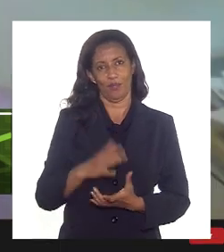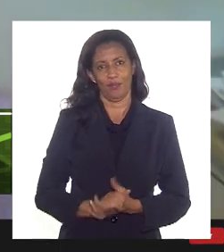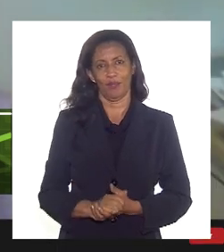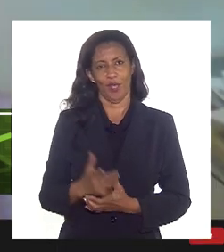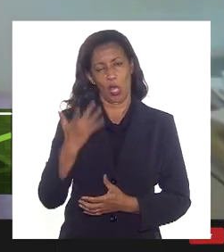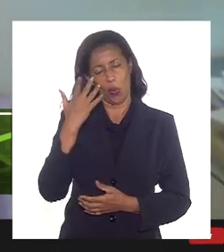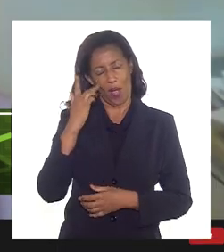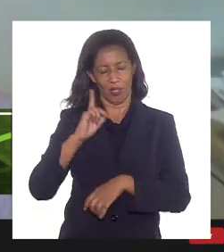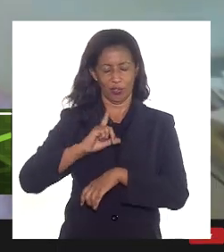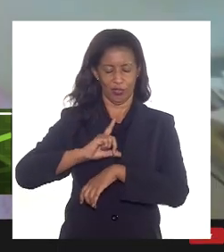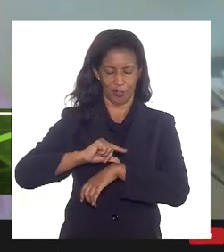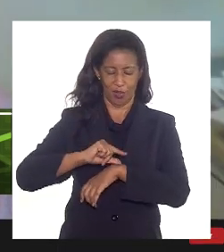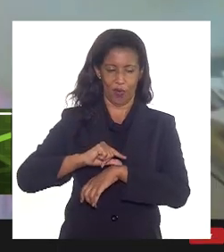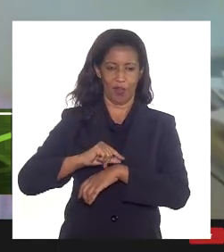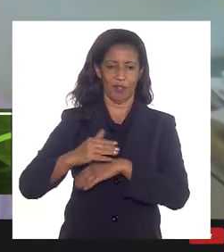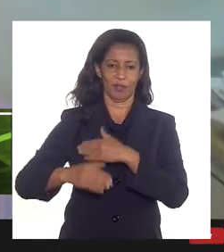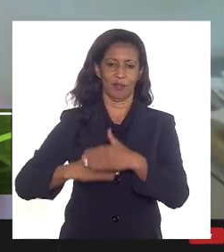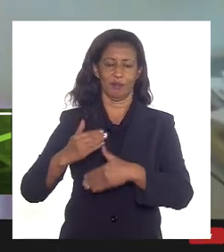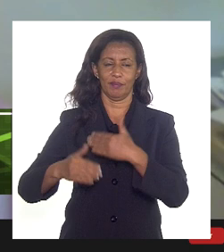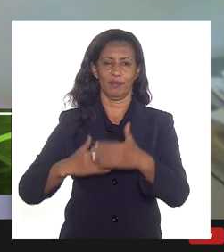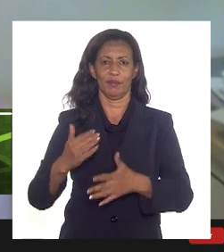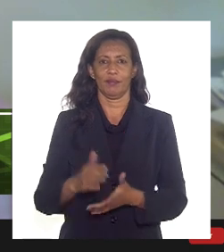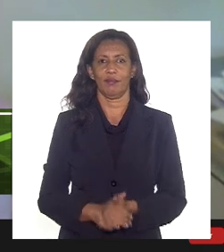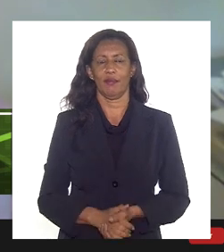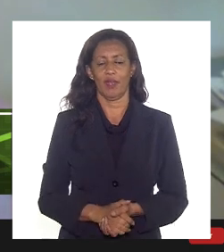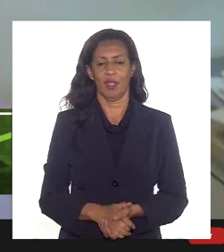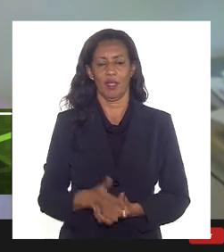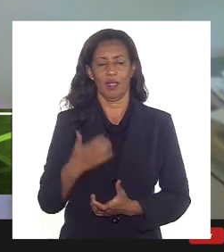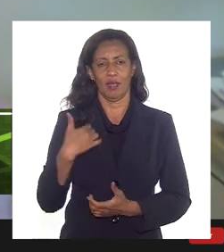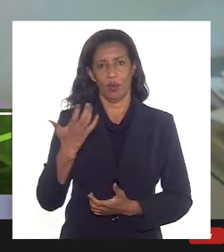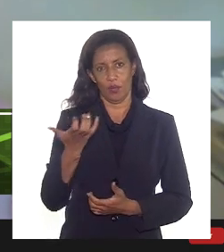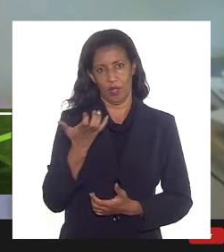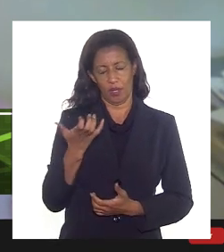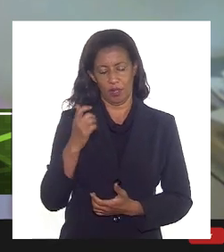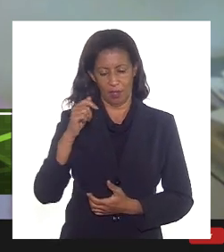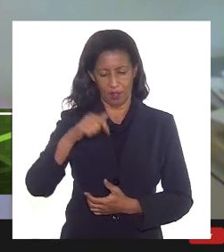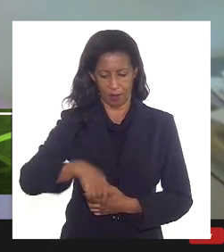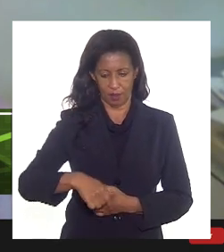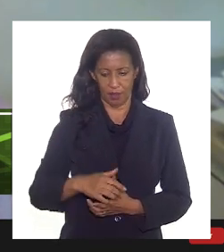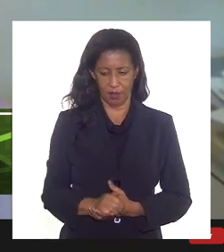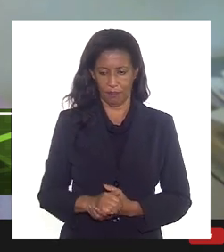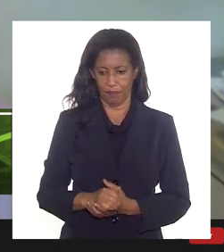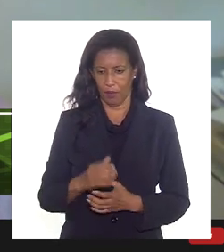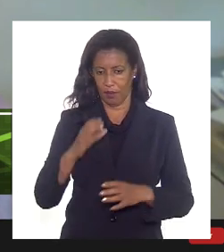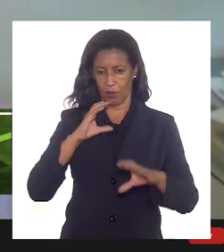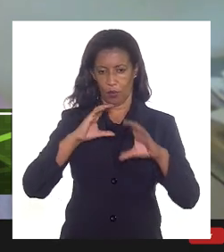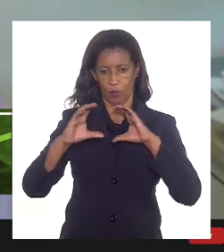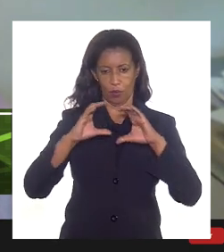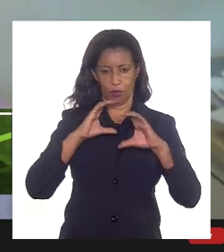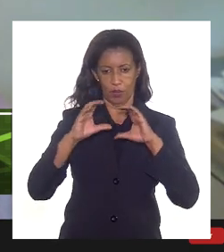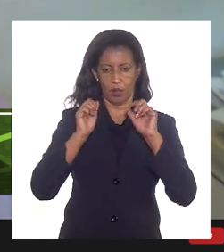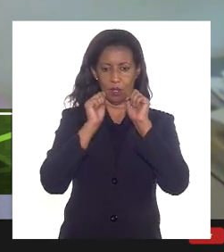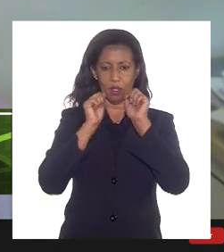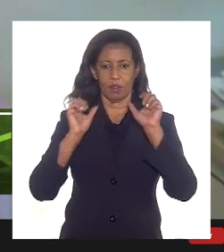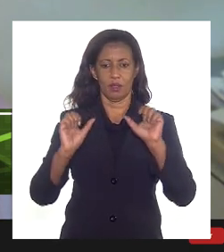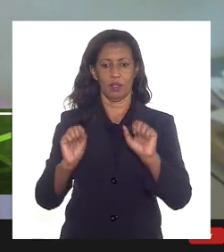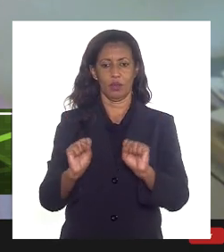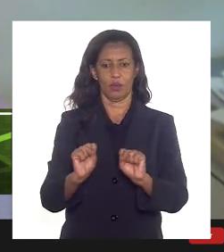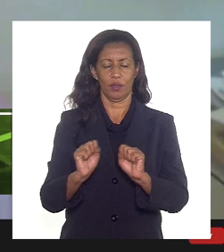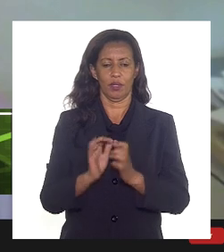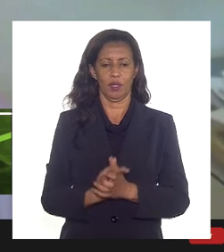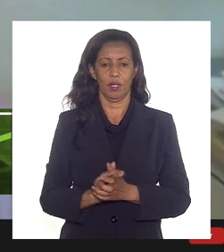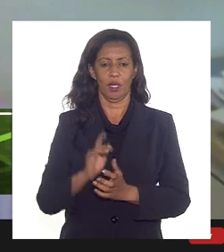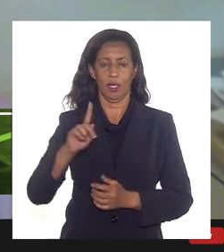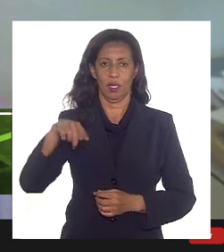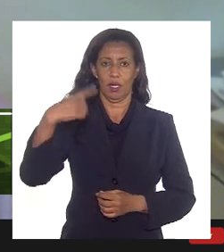hora, eu queria decidir aqui e já comunicar a assessoria que vamos convidar para a